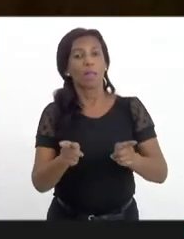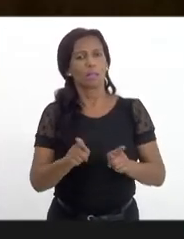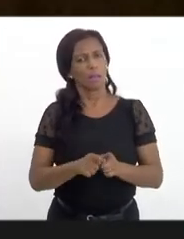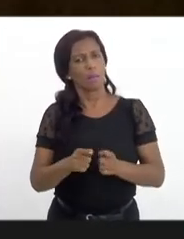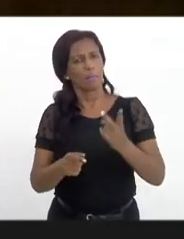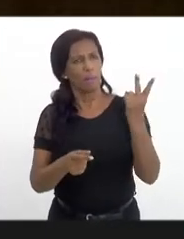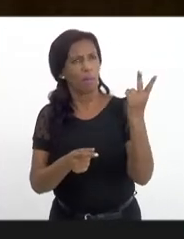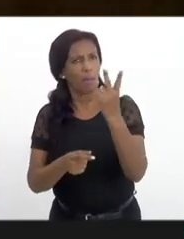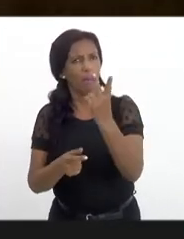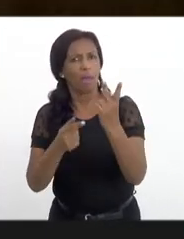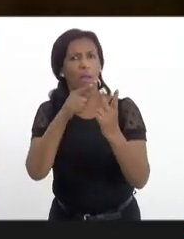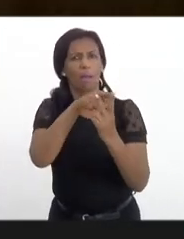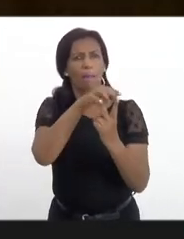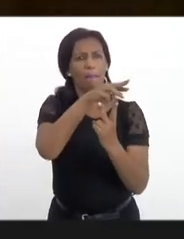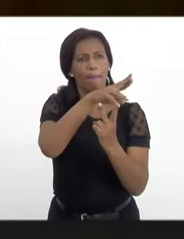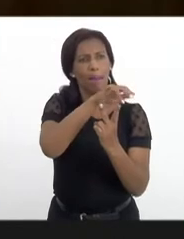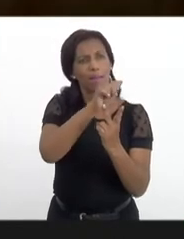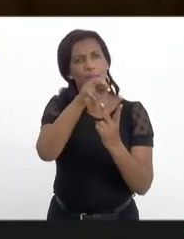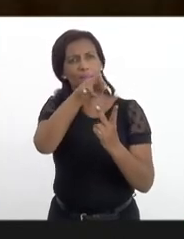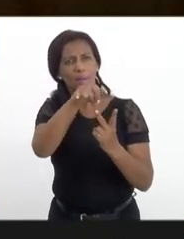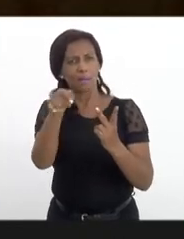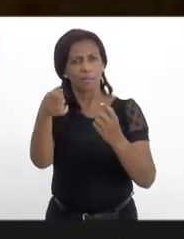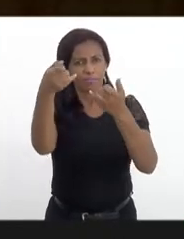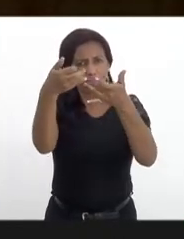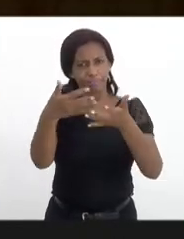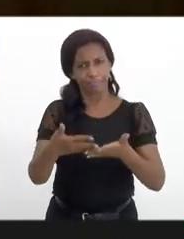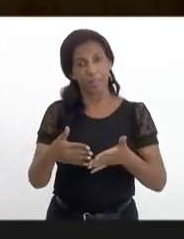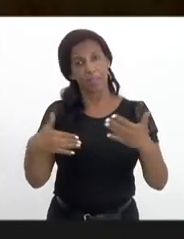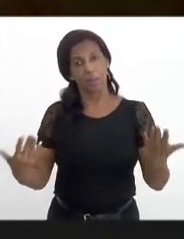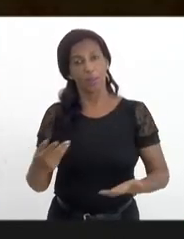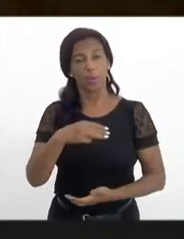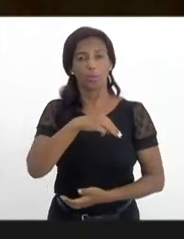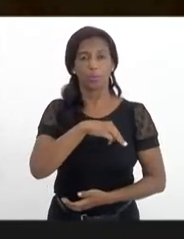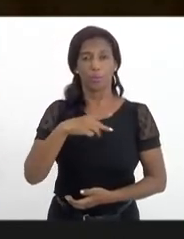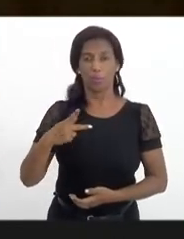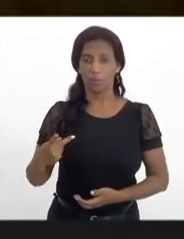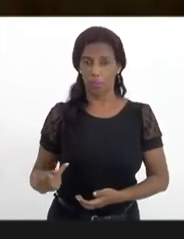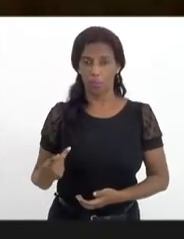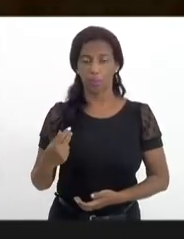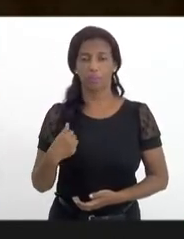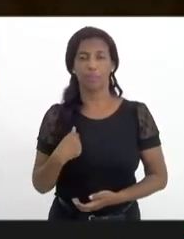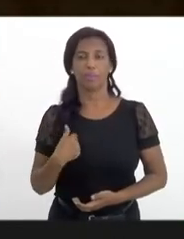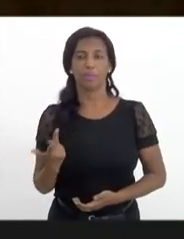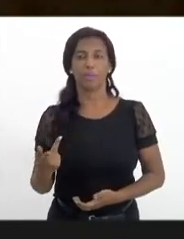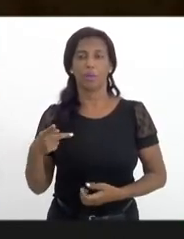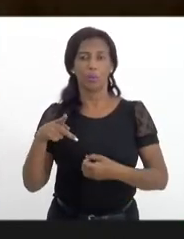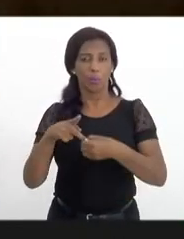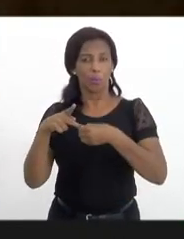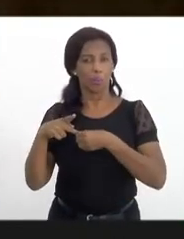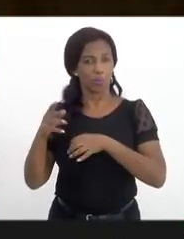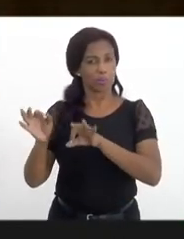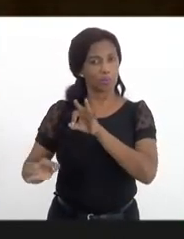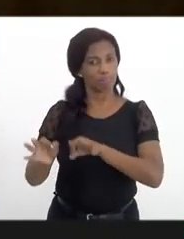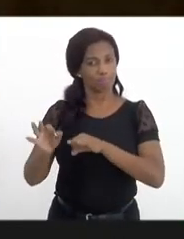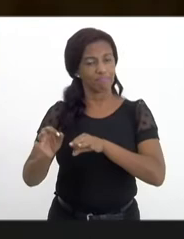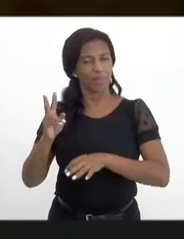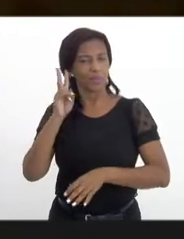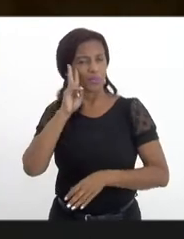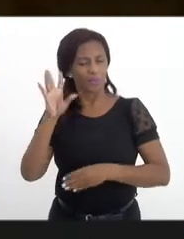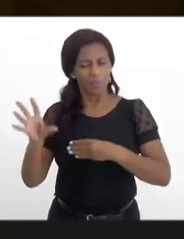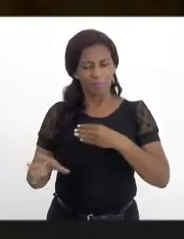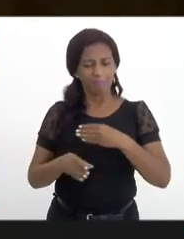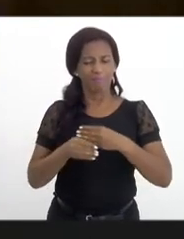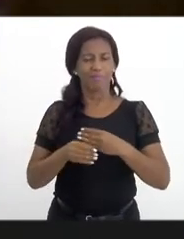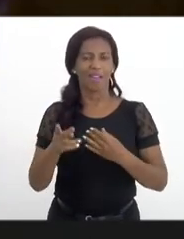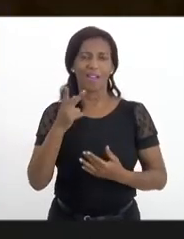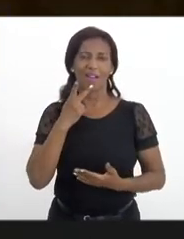colegas Márcia e a Madalena. Então, como Ministério Público e como Procuradora de Justiça, venho ratificar as